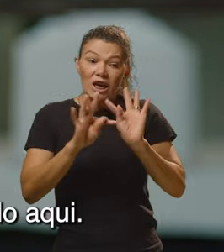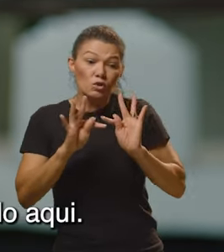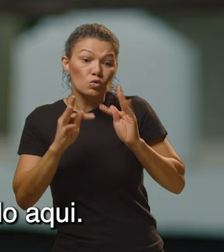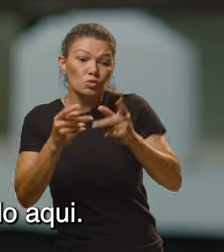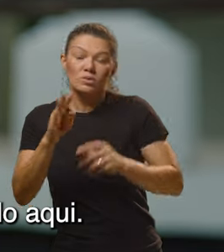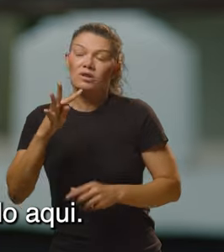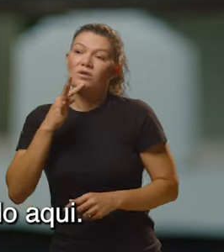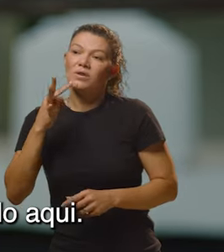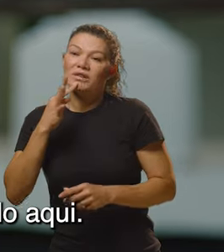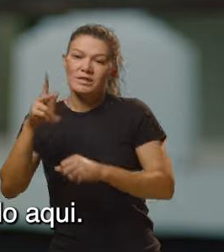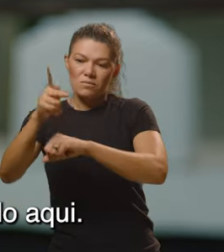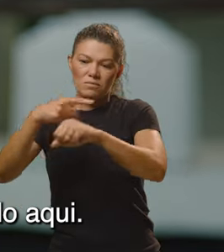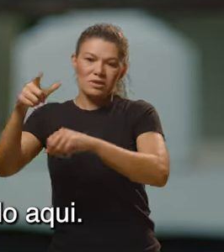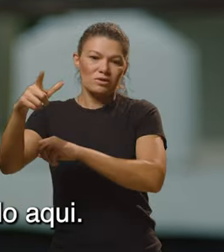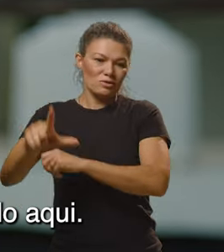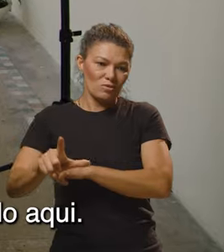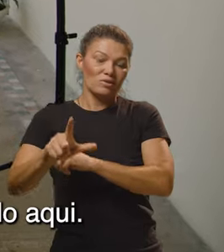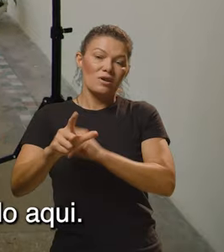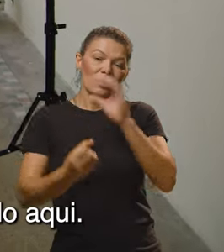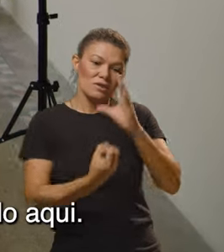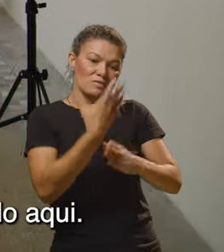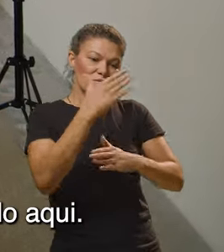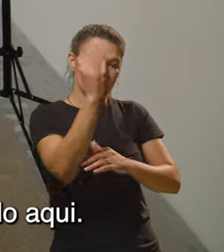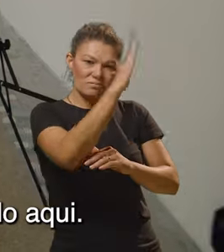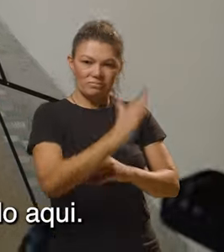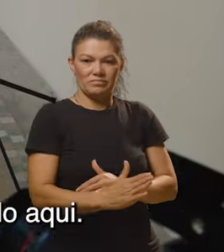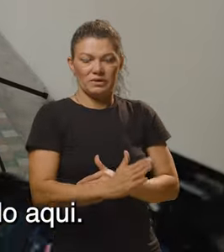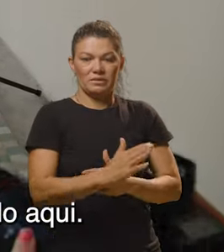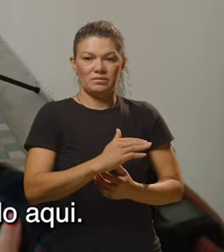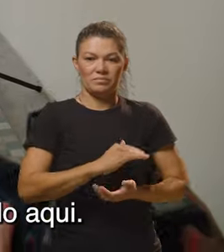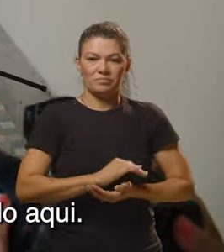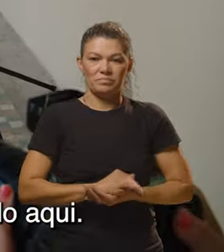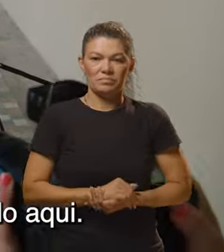trazer tudo que ele adquiriu lá fora para ser desenvolvido aqui.